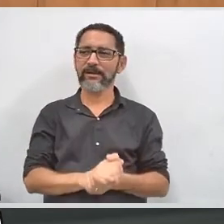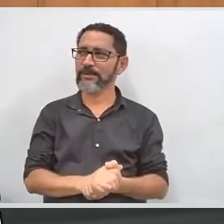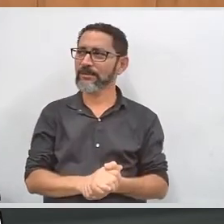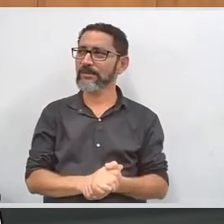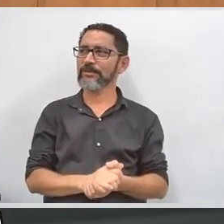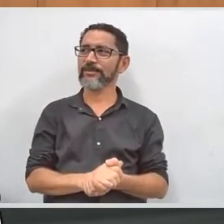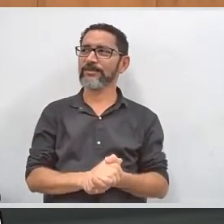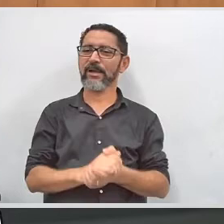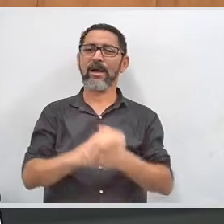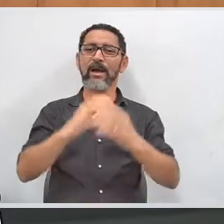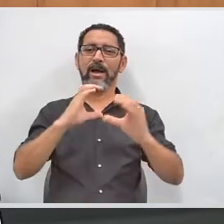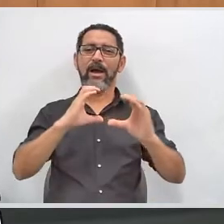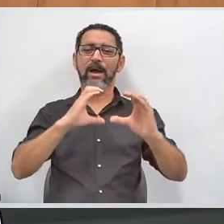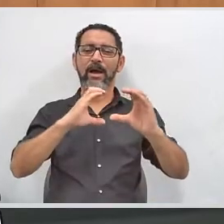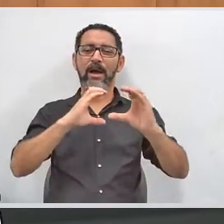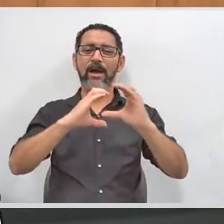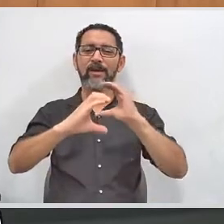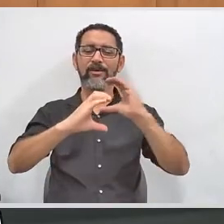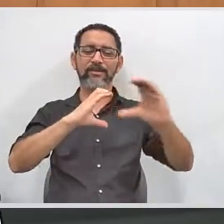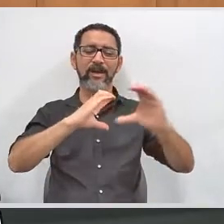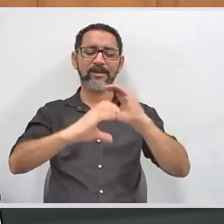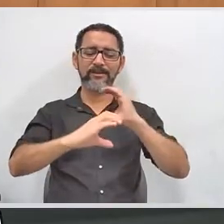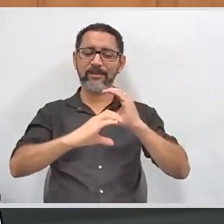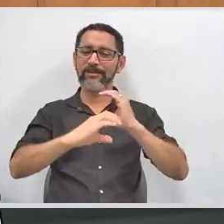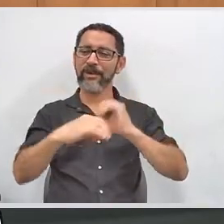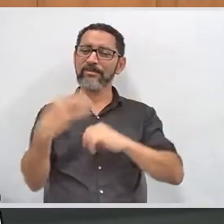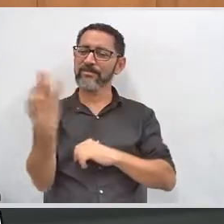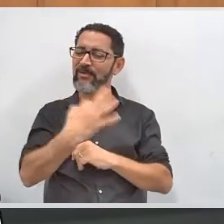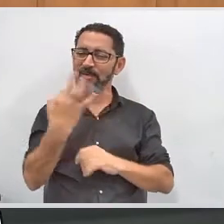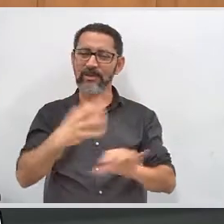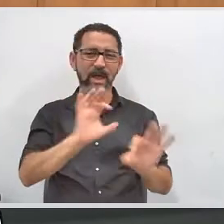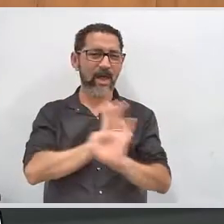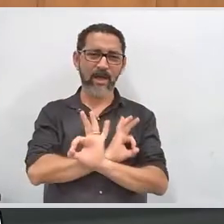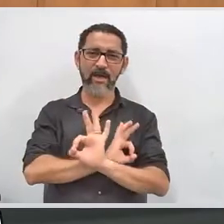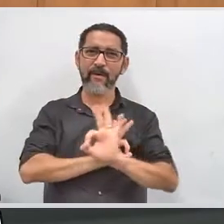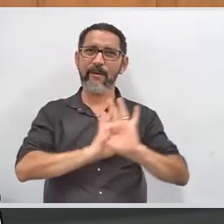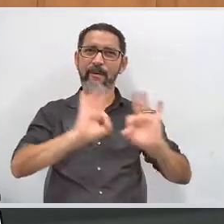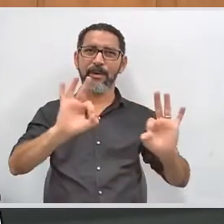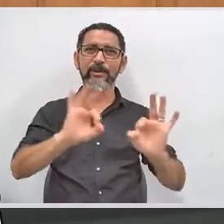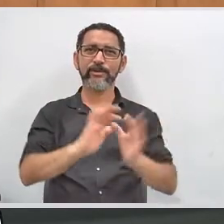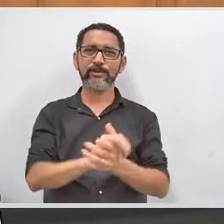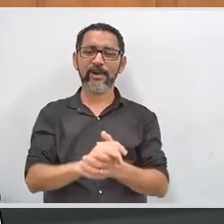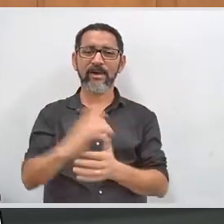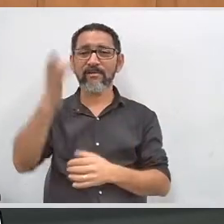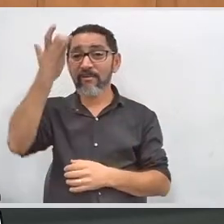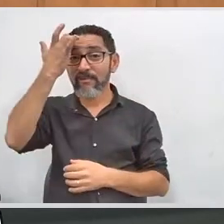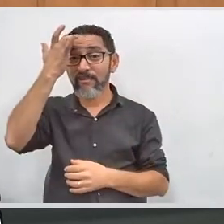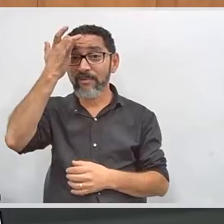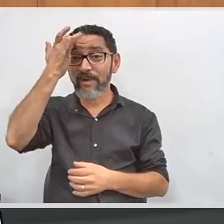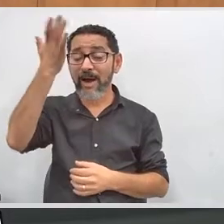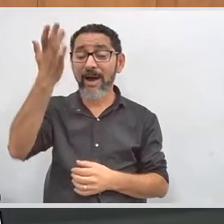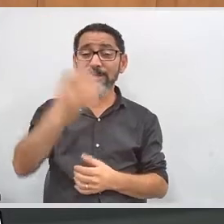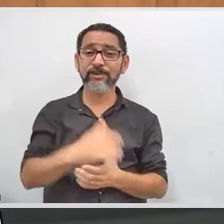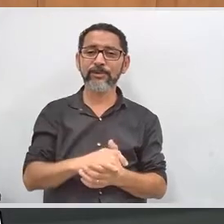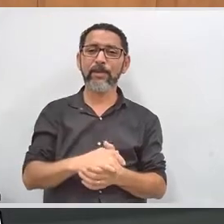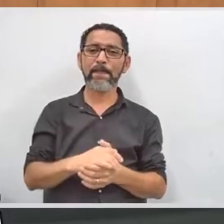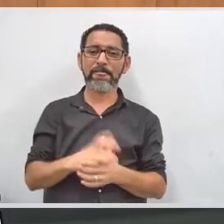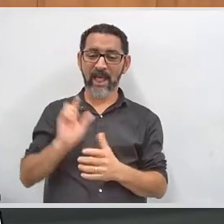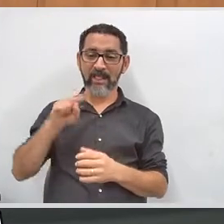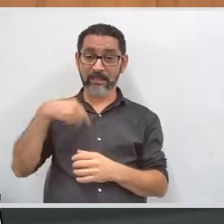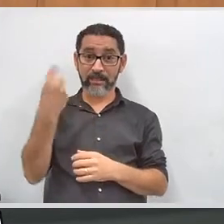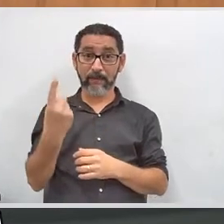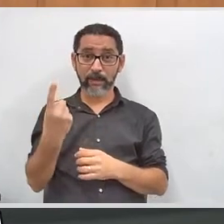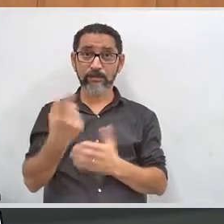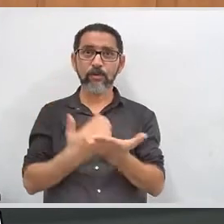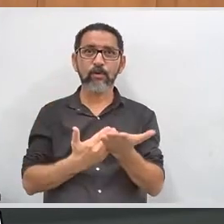importantíssimo. a comunicação dele com todos do gabinete é extraordinária, tem muita facilidade. depois que veio para